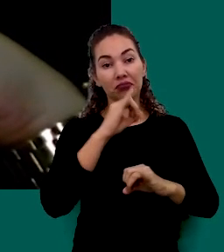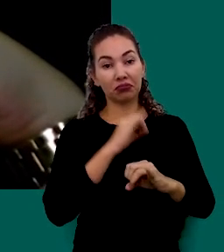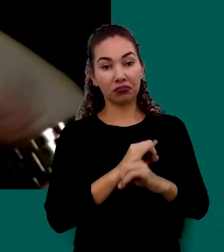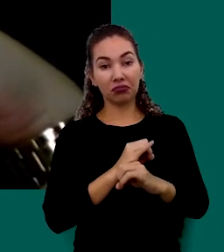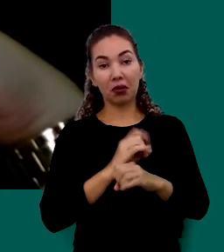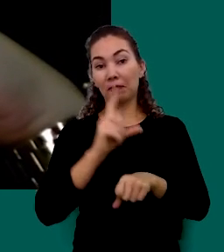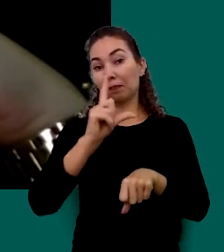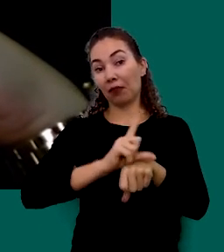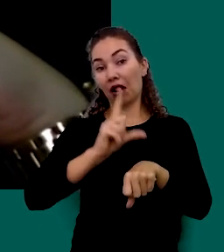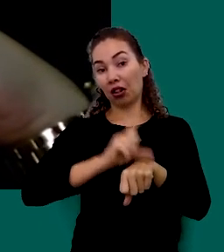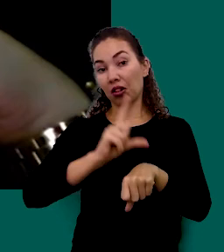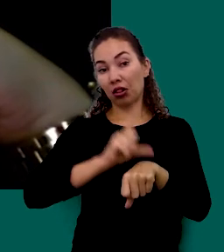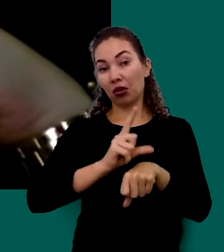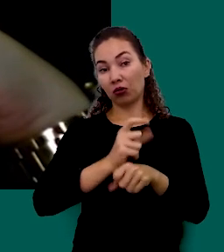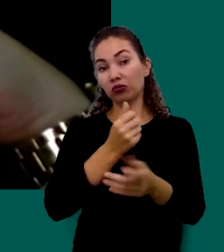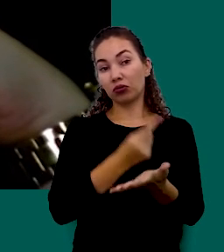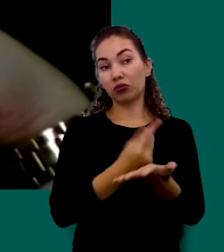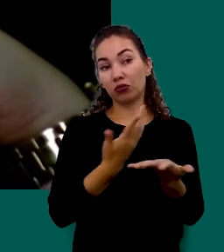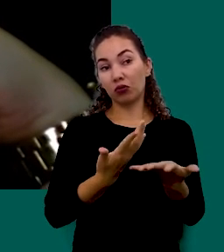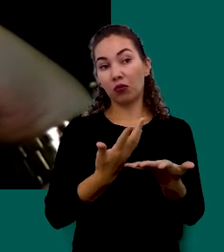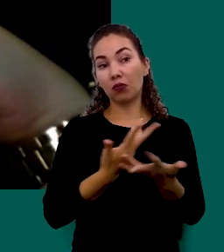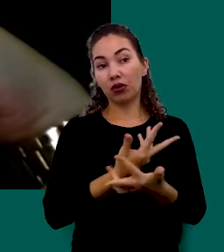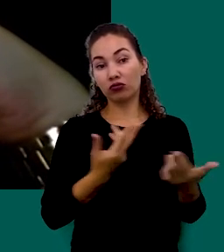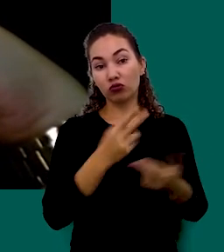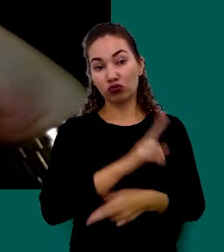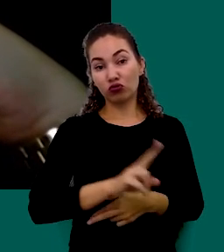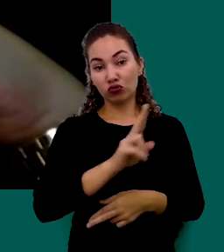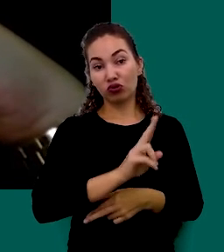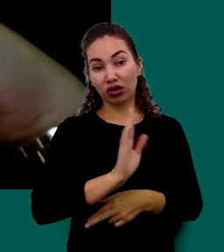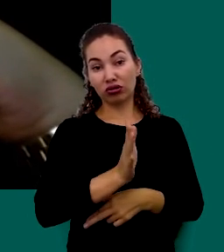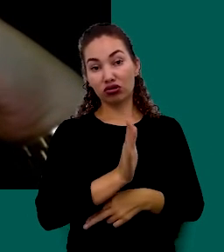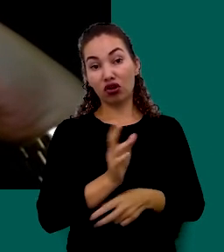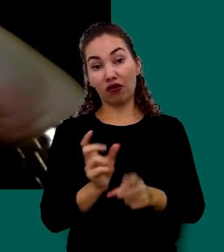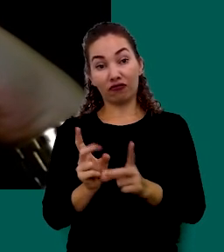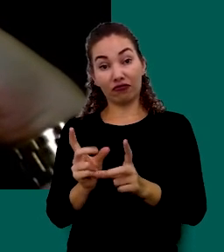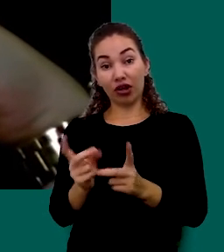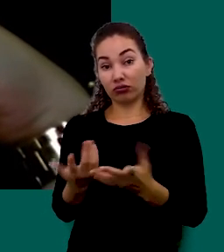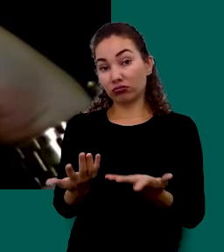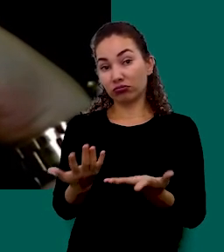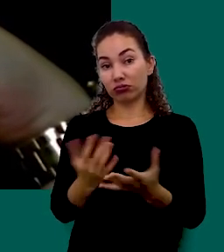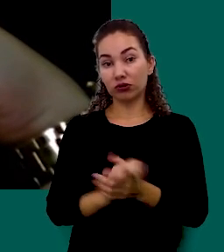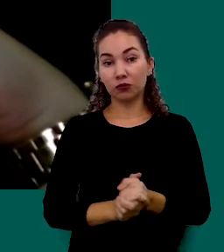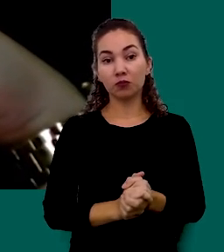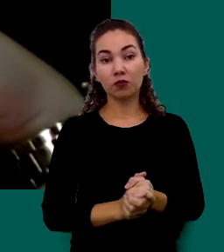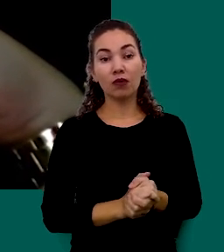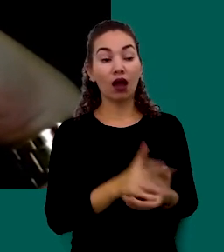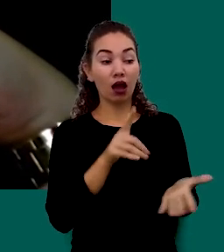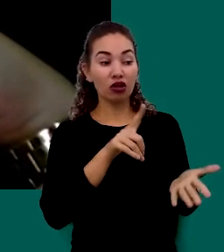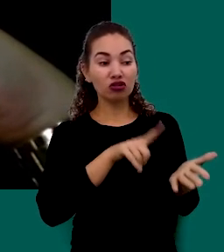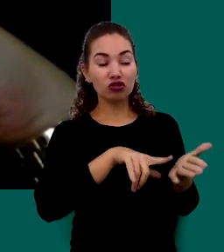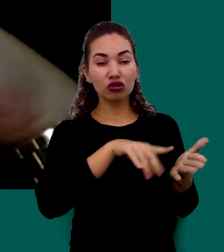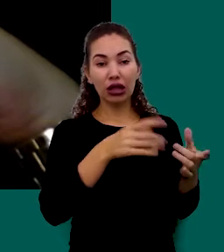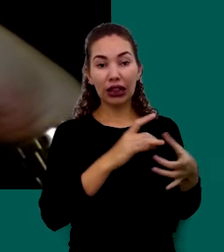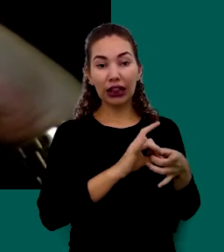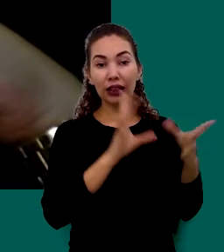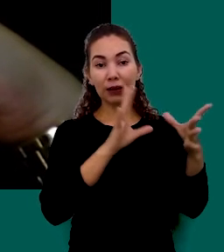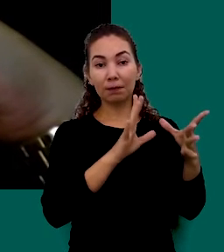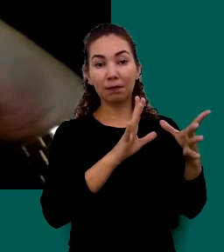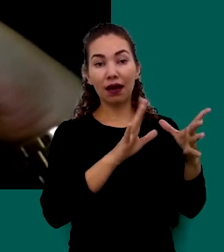Lojas Que Compram Esses Itens Usados Além De Desocupar O Espaço Na Sua Casa